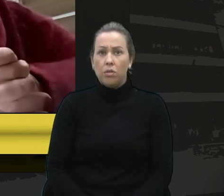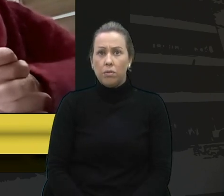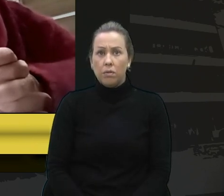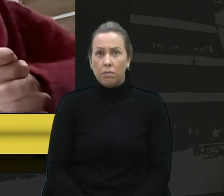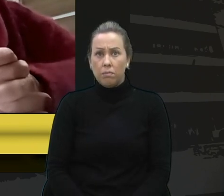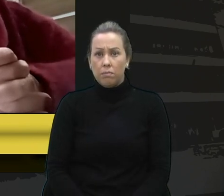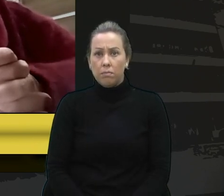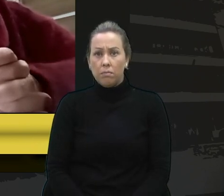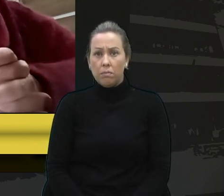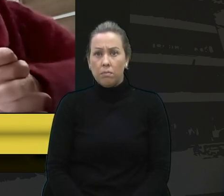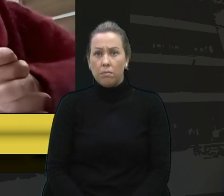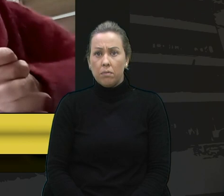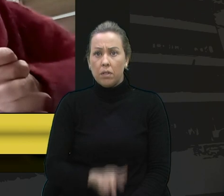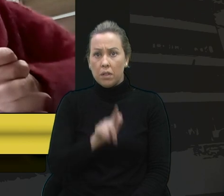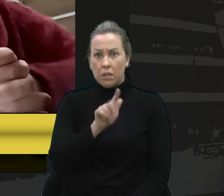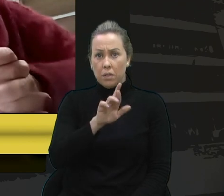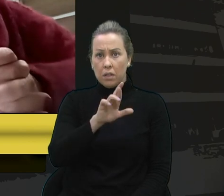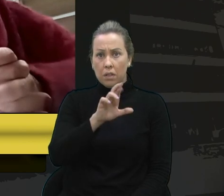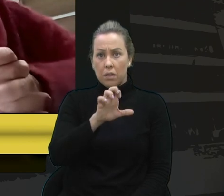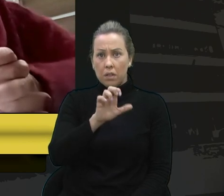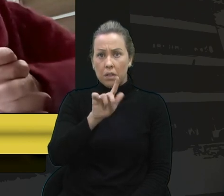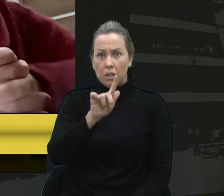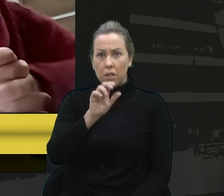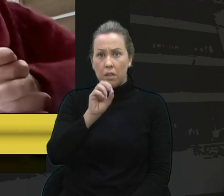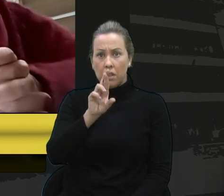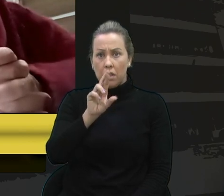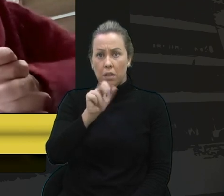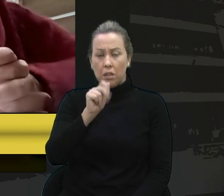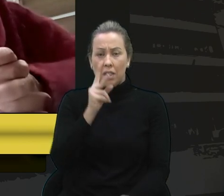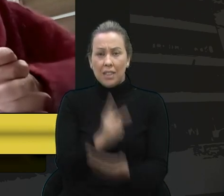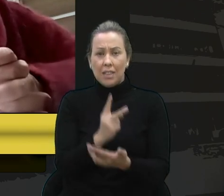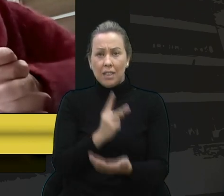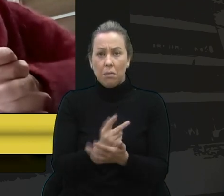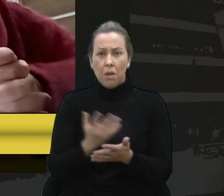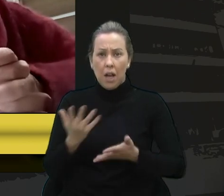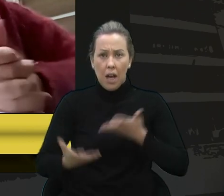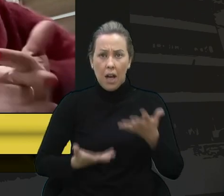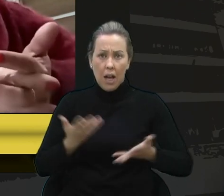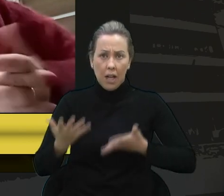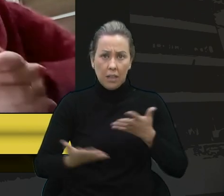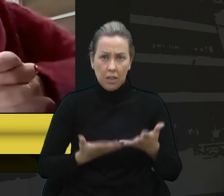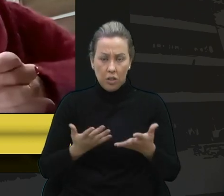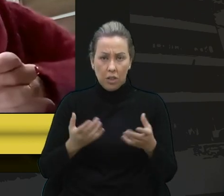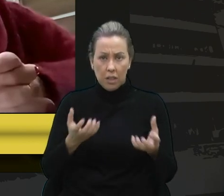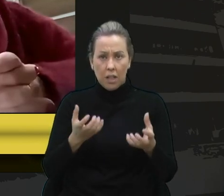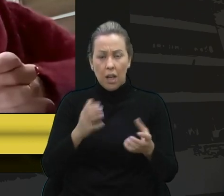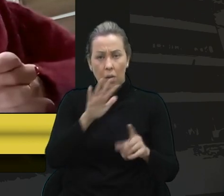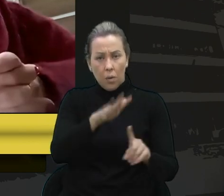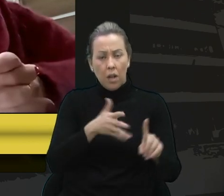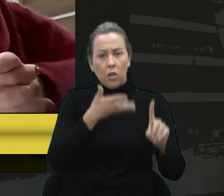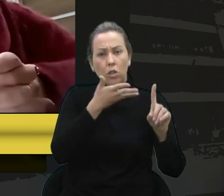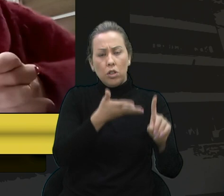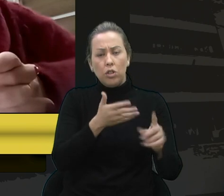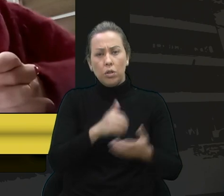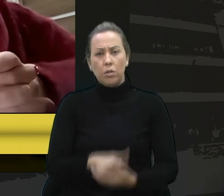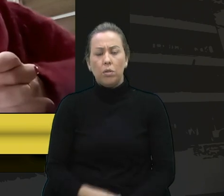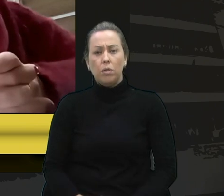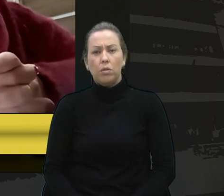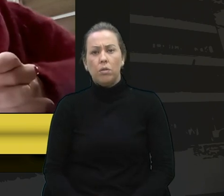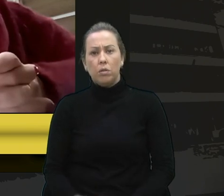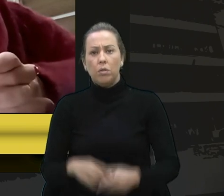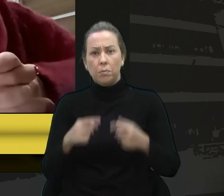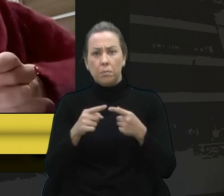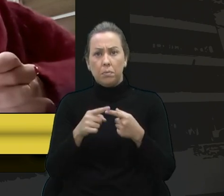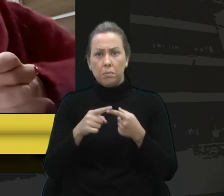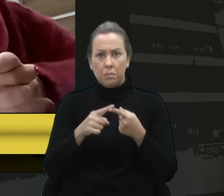através da Grégora, que é uma pessoa que está sempre nos atendendo, que quero fazer inclusive um elogio. Mas dizer que